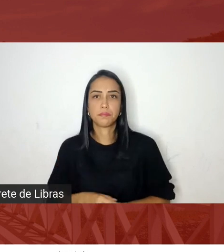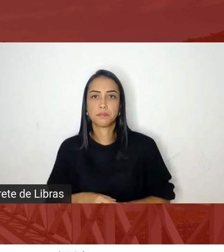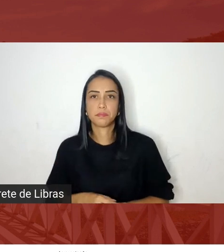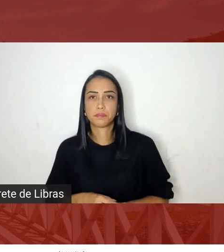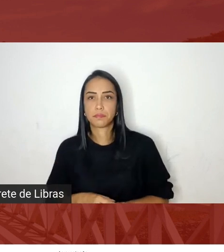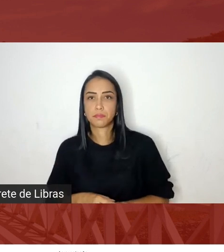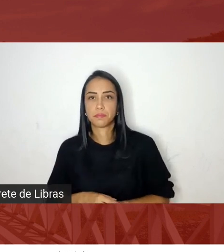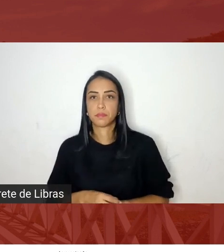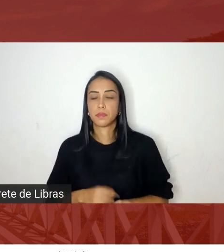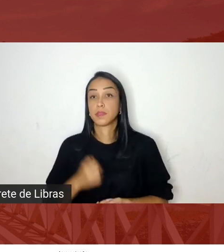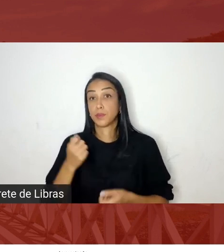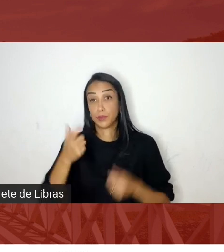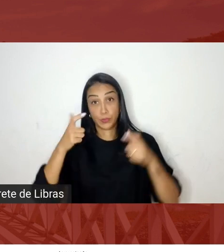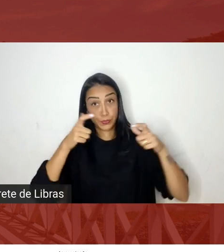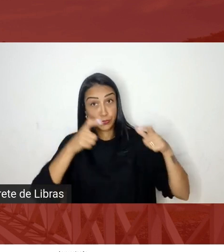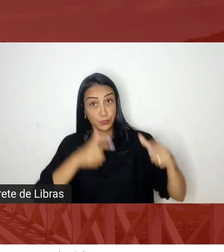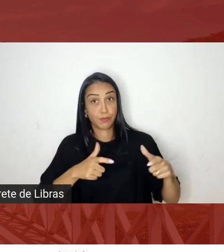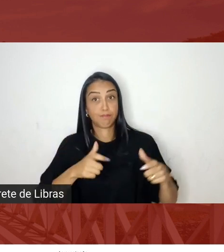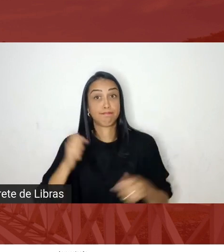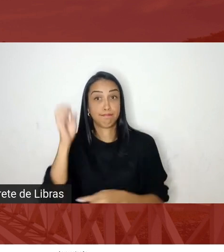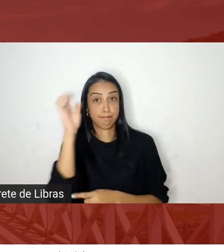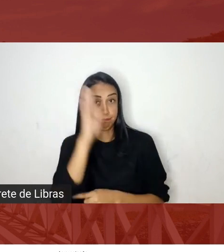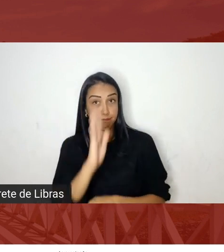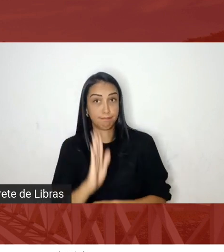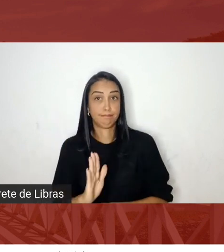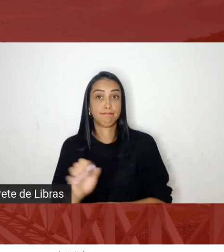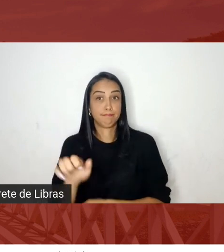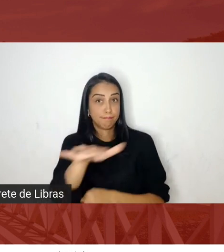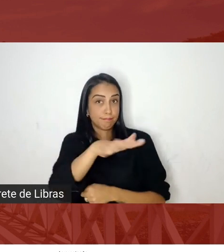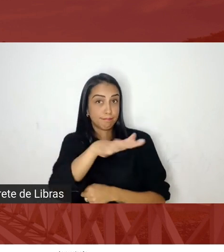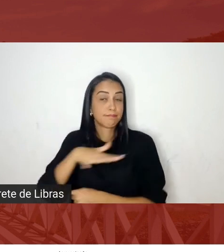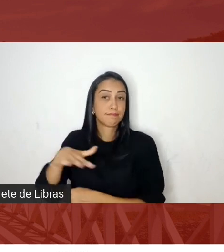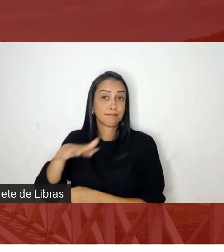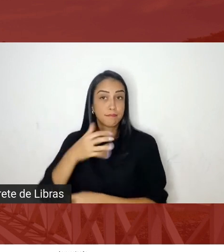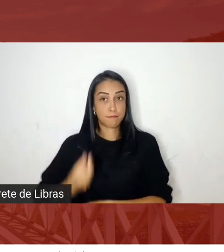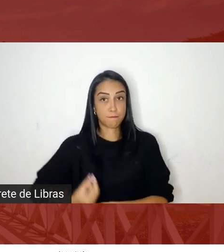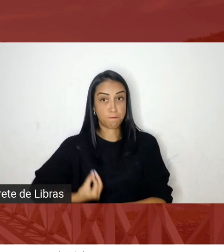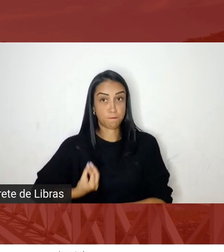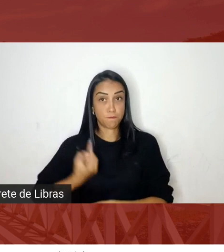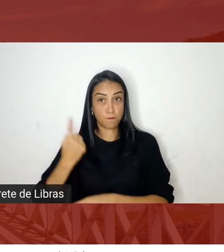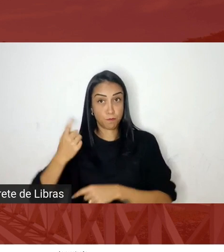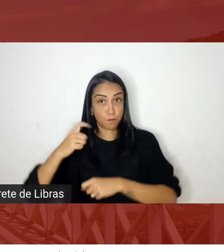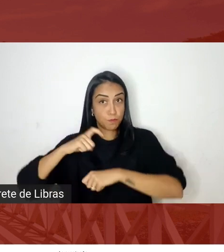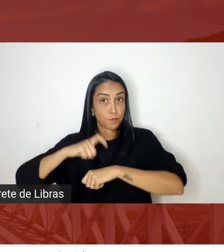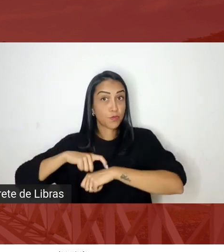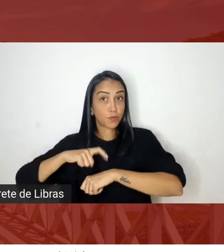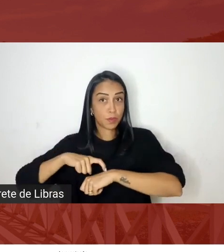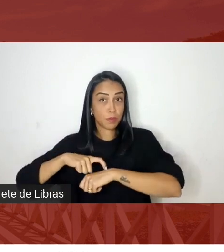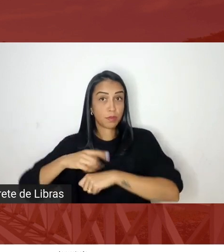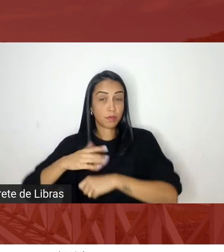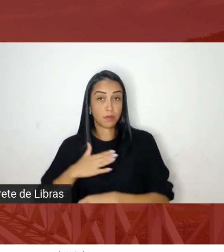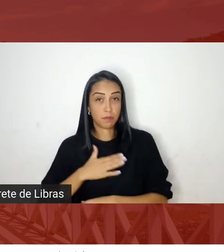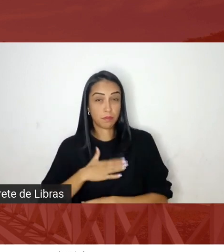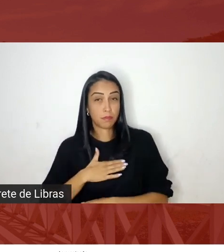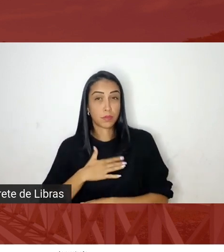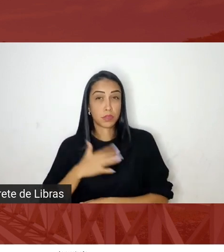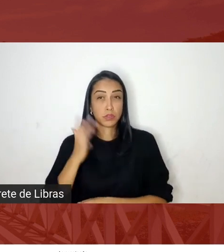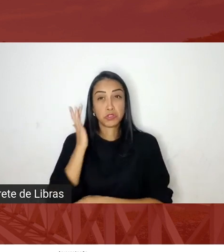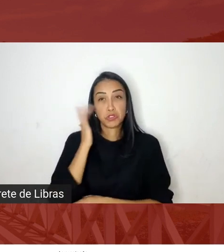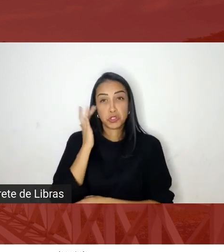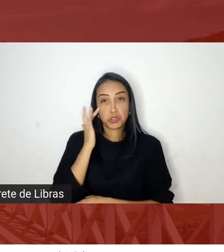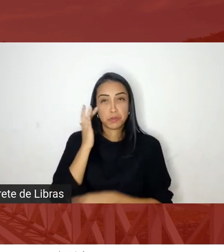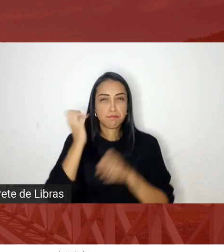nacional vivemos um momento de na minha maneira de fazer a leitura